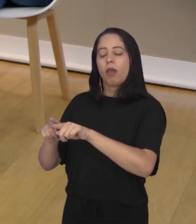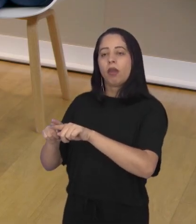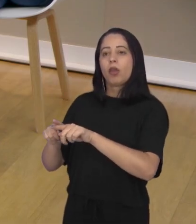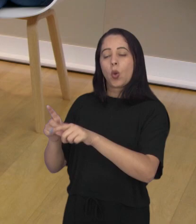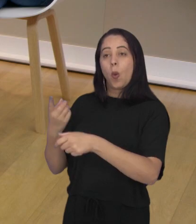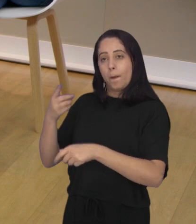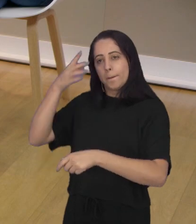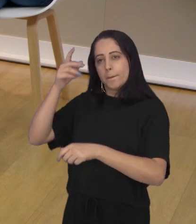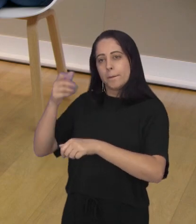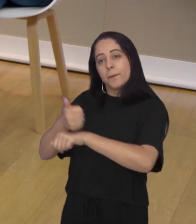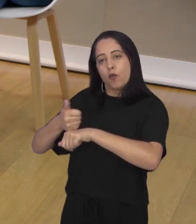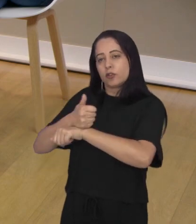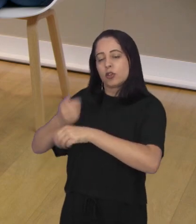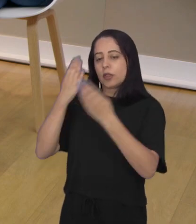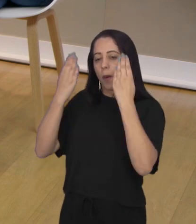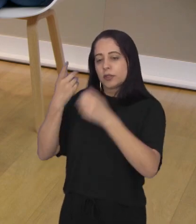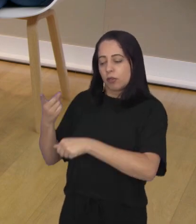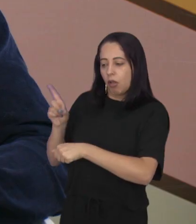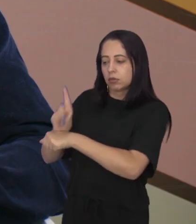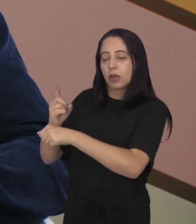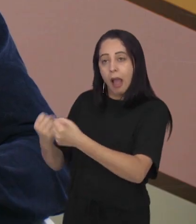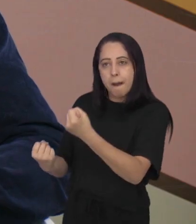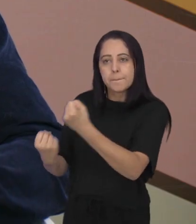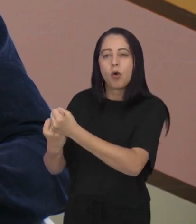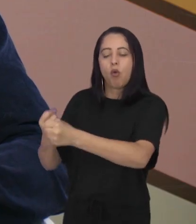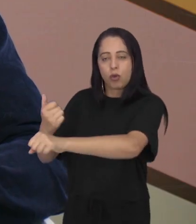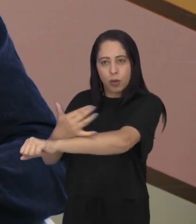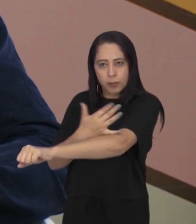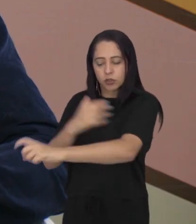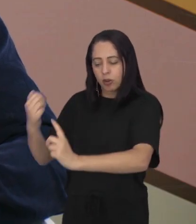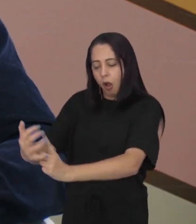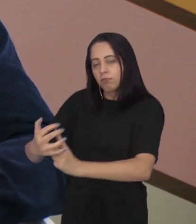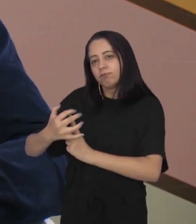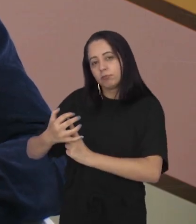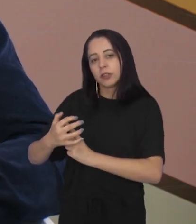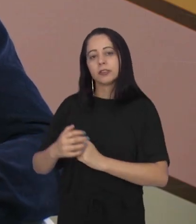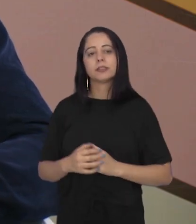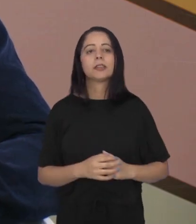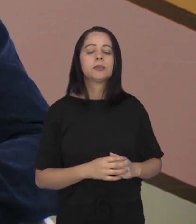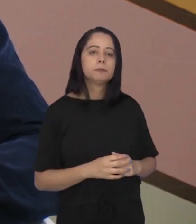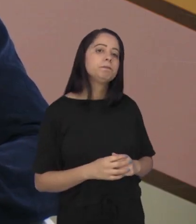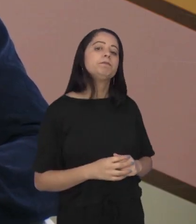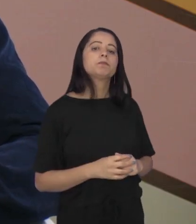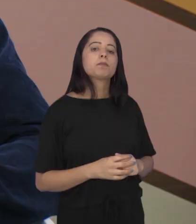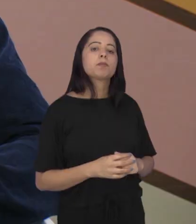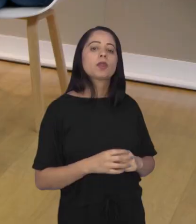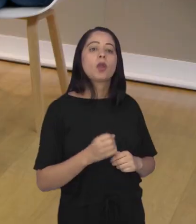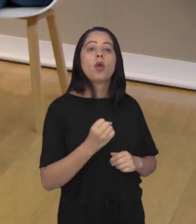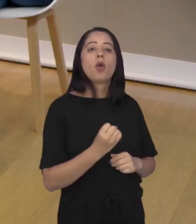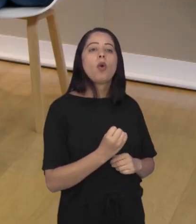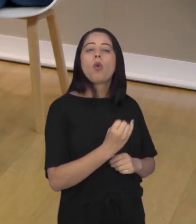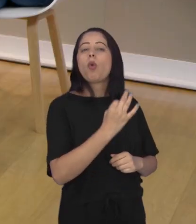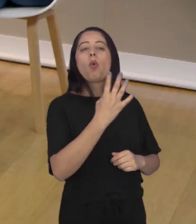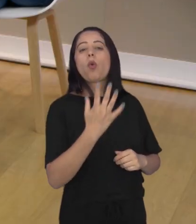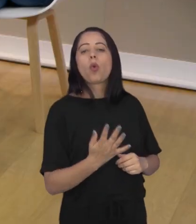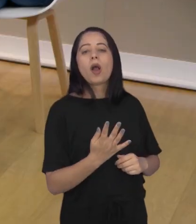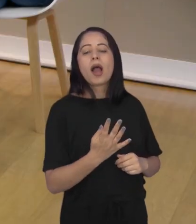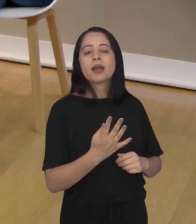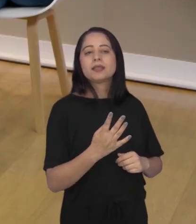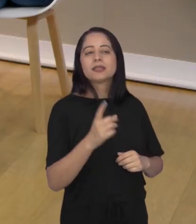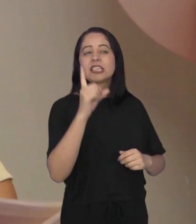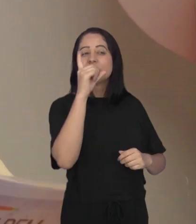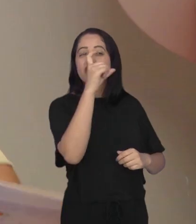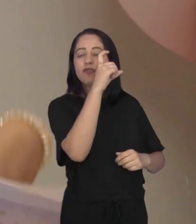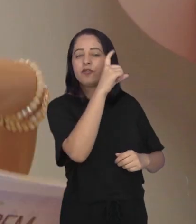né? E nós, como psicólogos, também ofertamos esse suporte emocional, esse acolhimento aos familiares, né? Ótimo. E quais são as